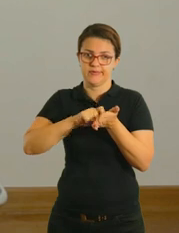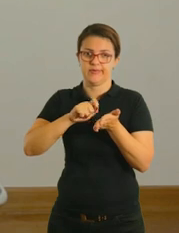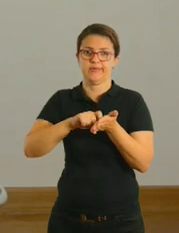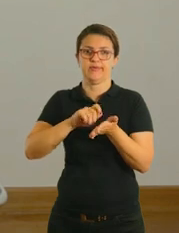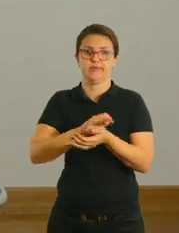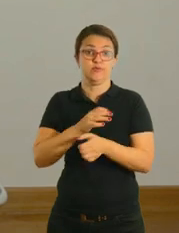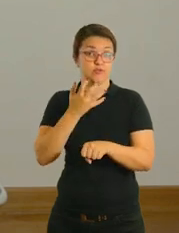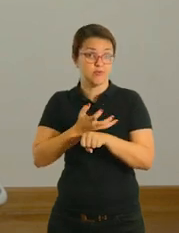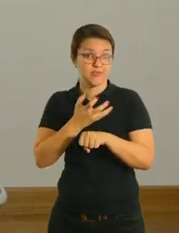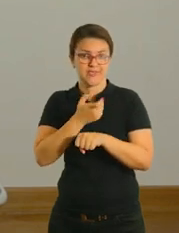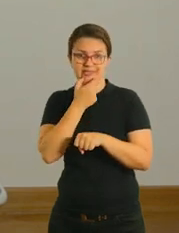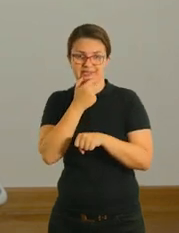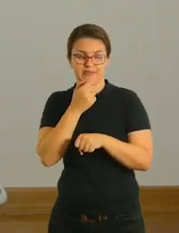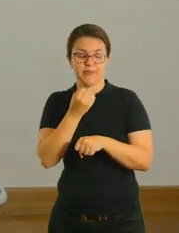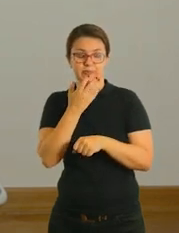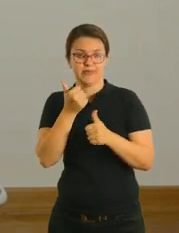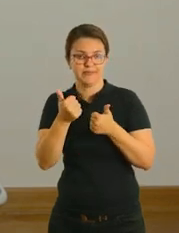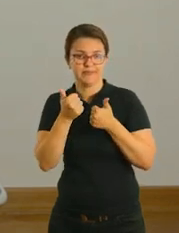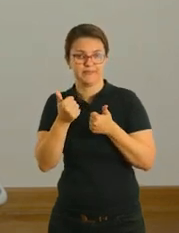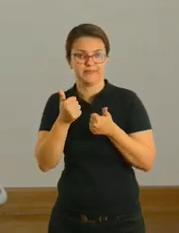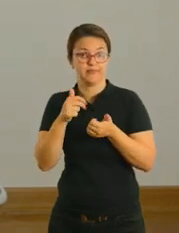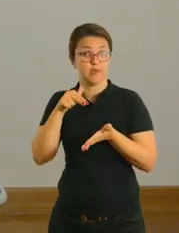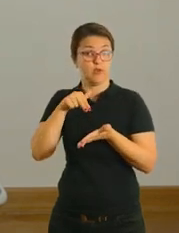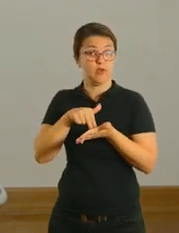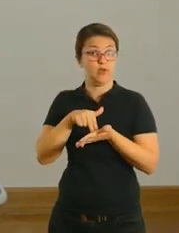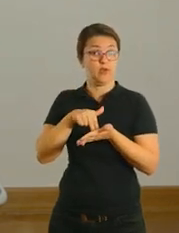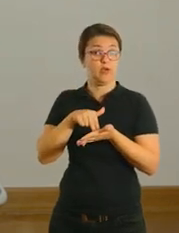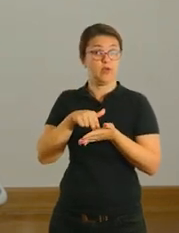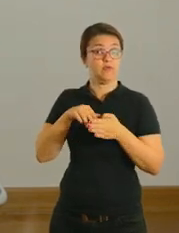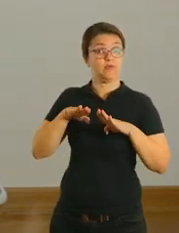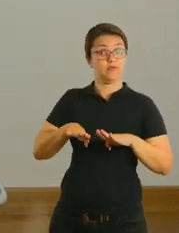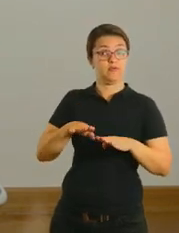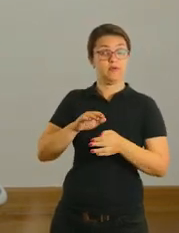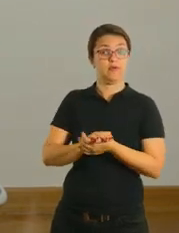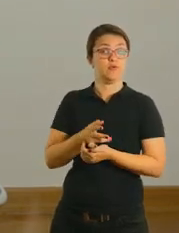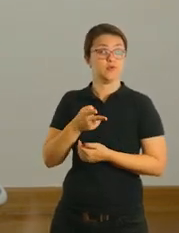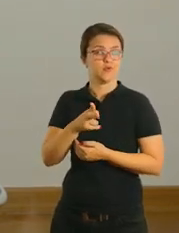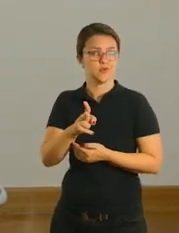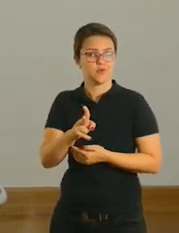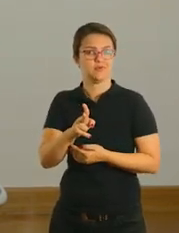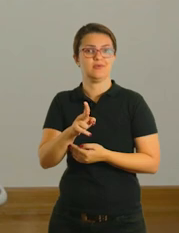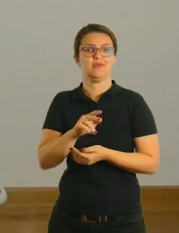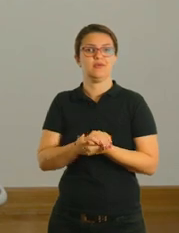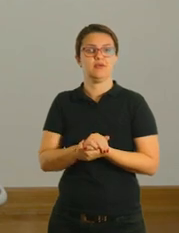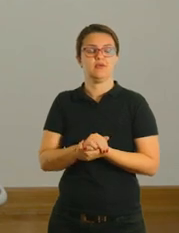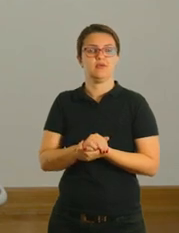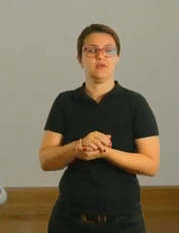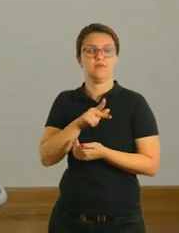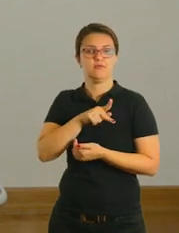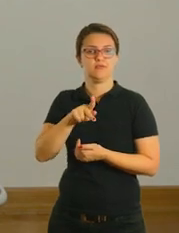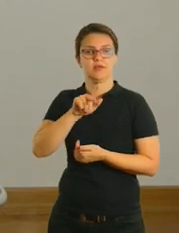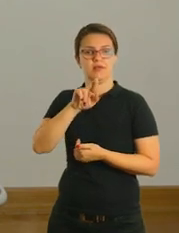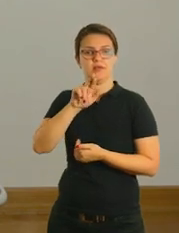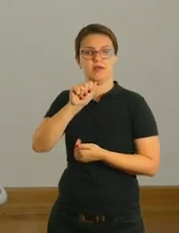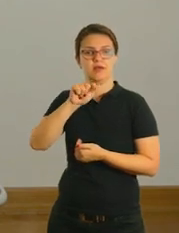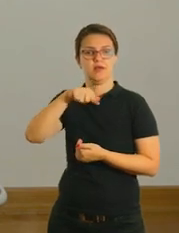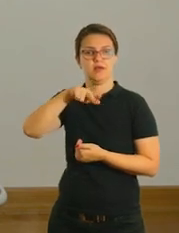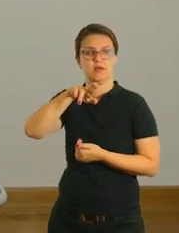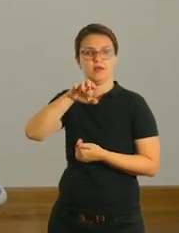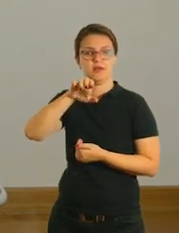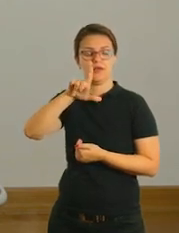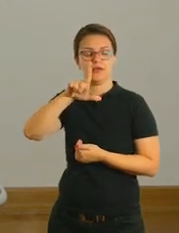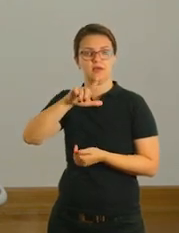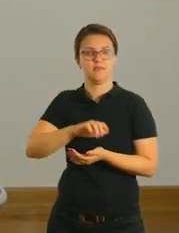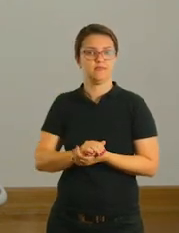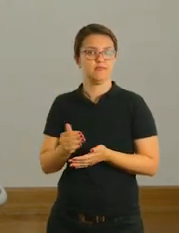trabalhando com a língua inglesa. Tudo bem, pessoal? Fico por aqui então com essas atividades. Agora segue com a professora Raquel para as demais